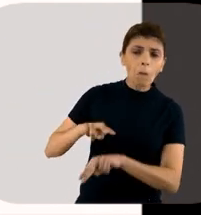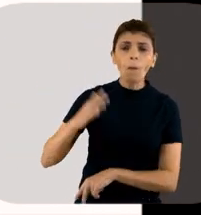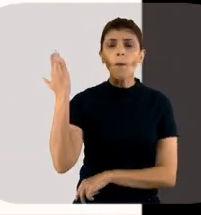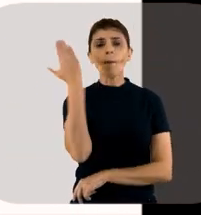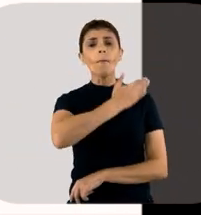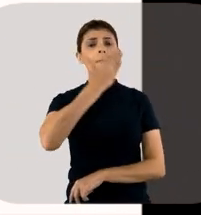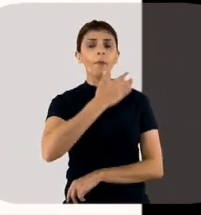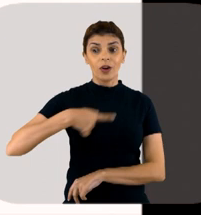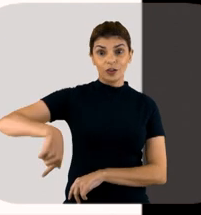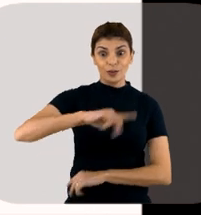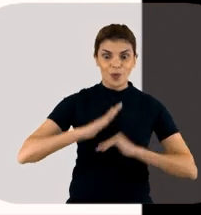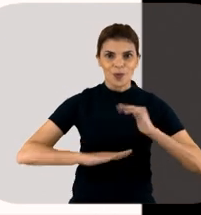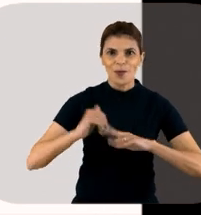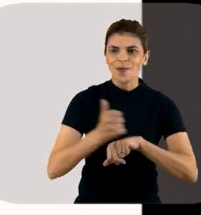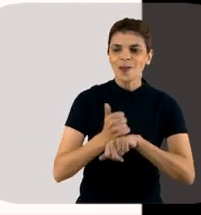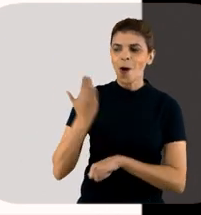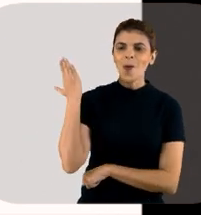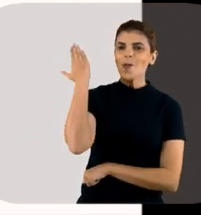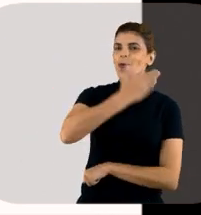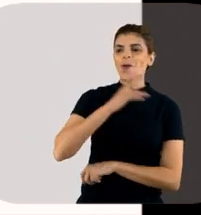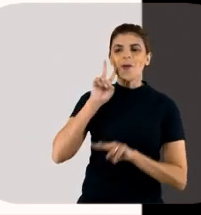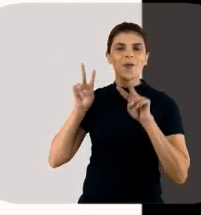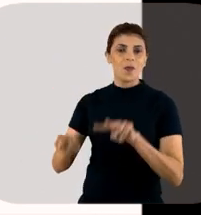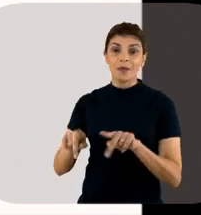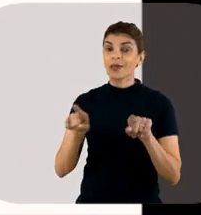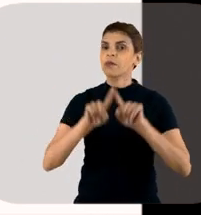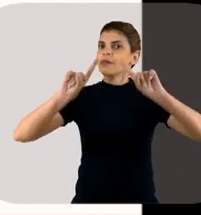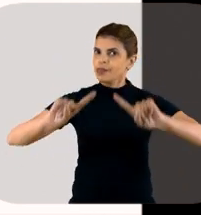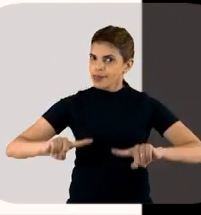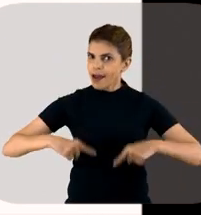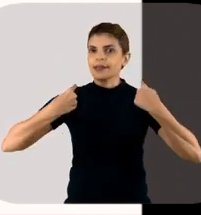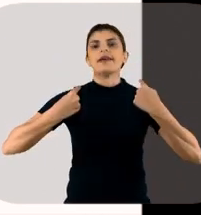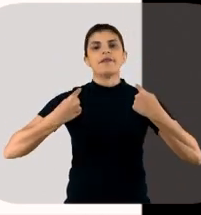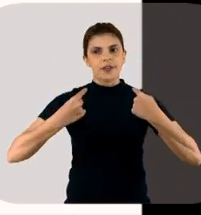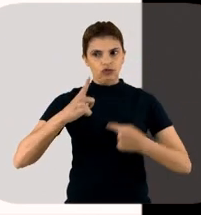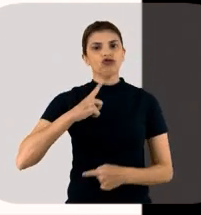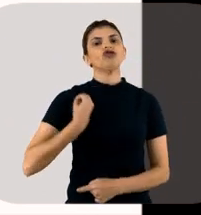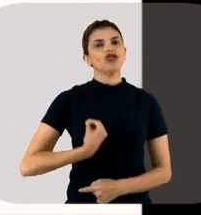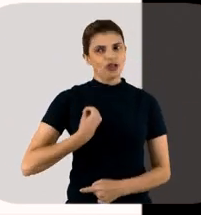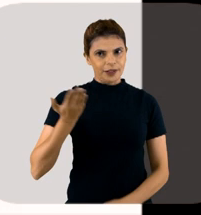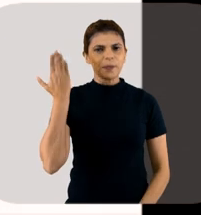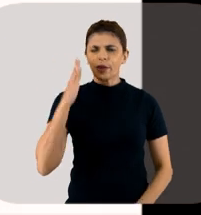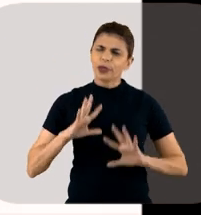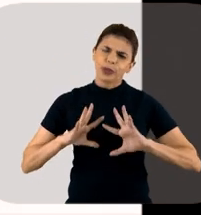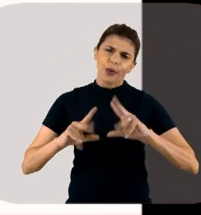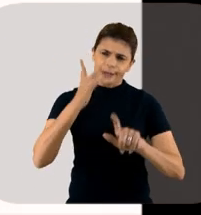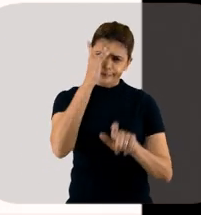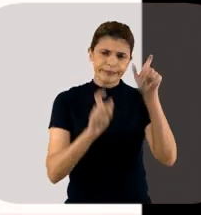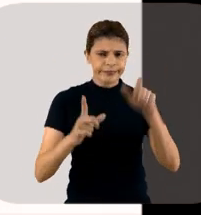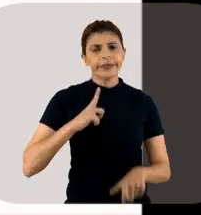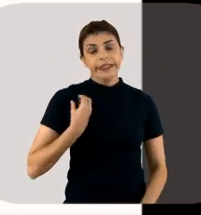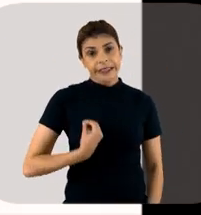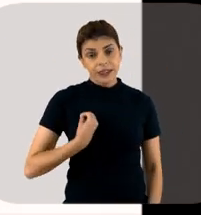colegas. Aqui eu vou frisar, inclusive, um dos maiores desafios que a gente teve lá, e eu acredito que